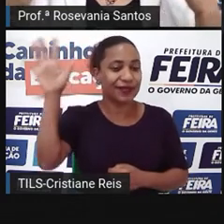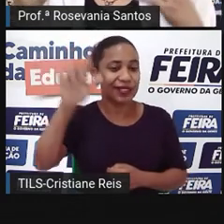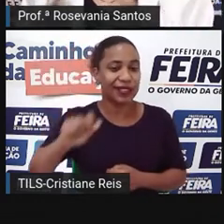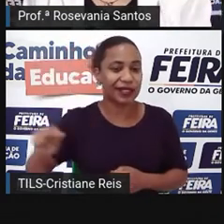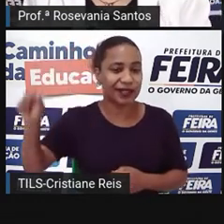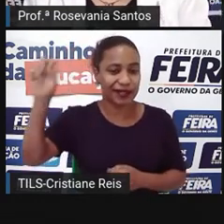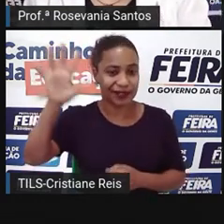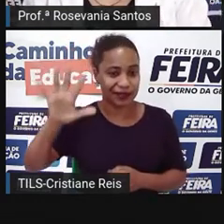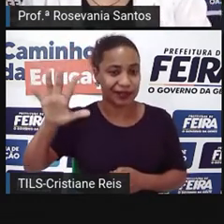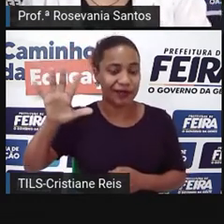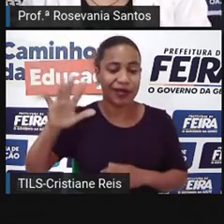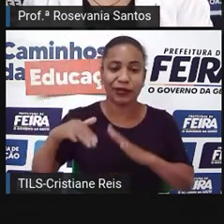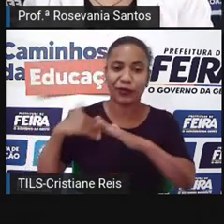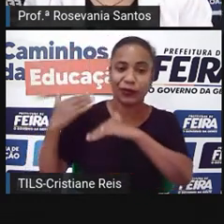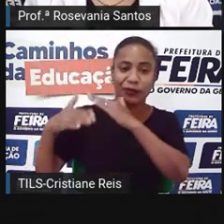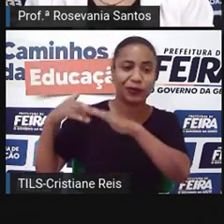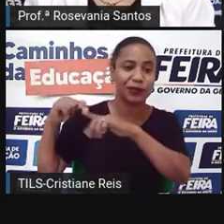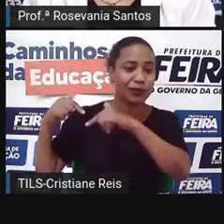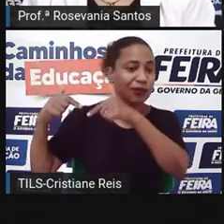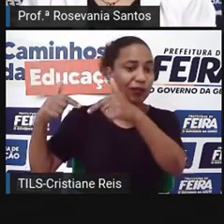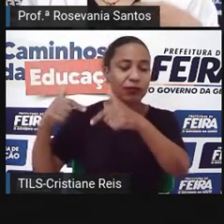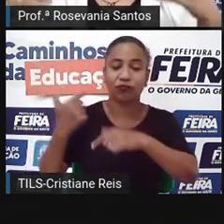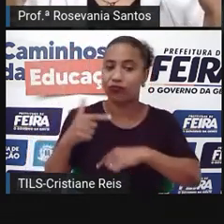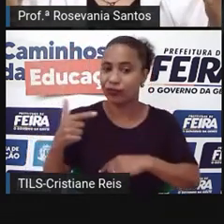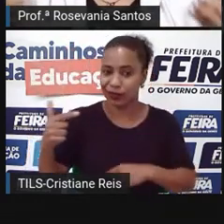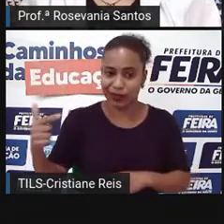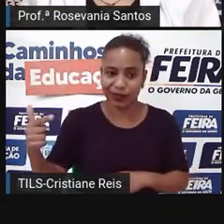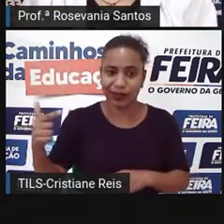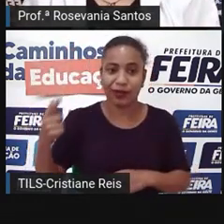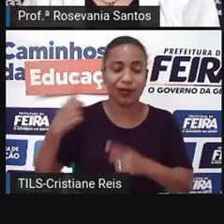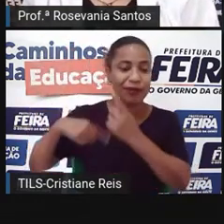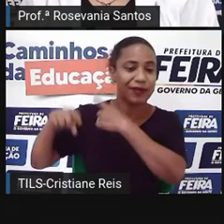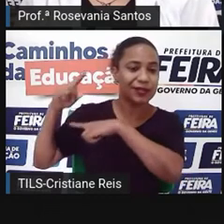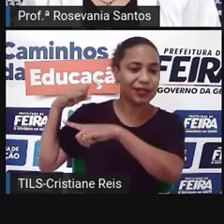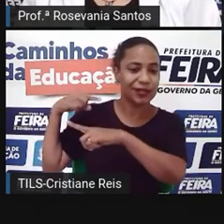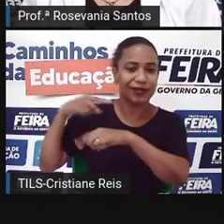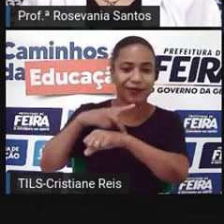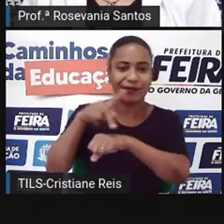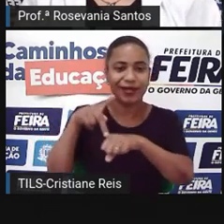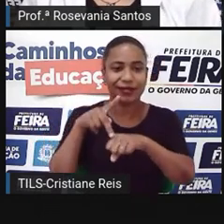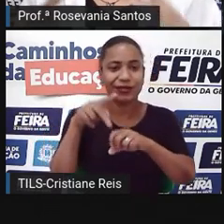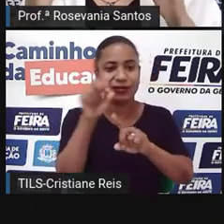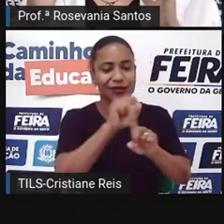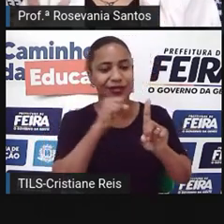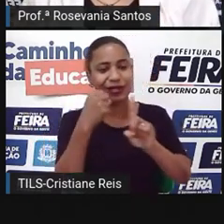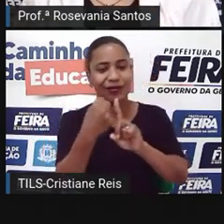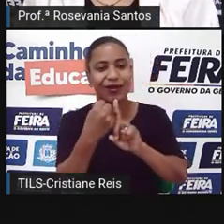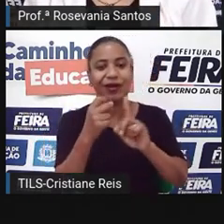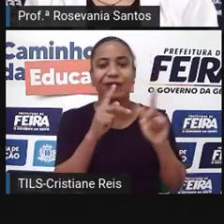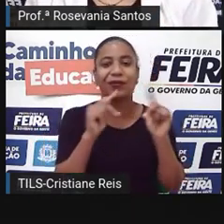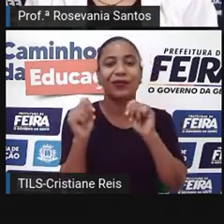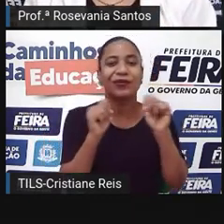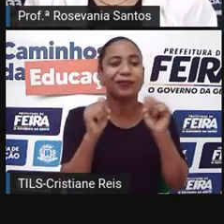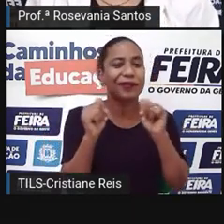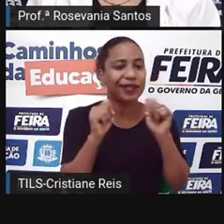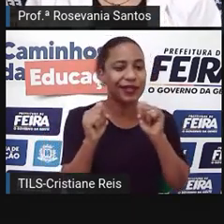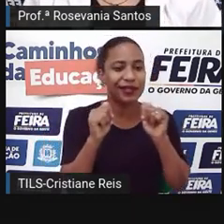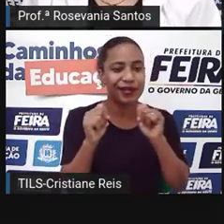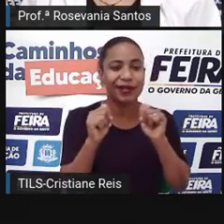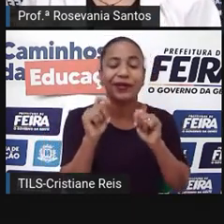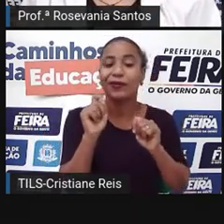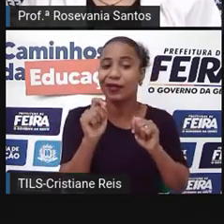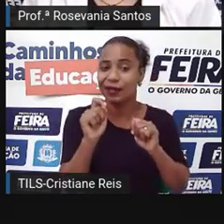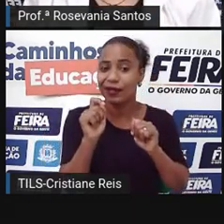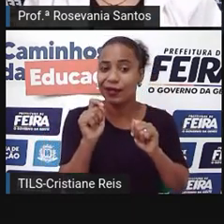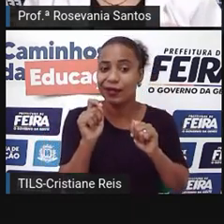eram considerados países socialistas em que a grande preocupação econômica era exatamente o poderio bélico.